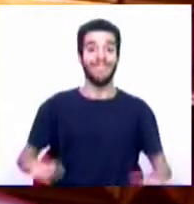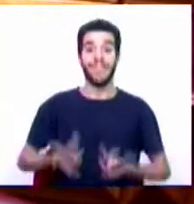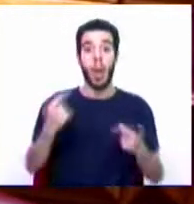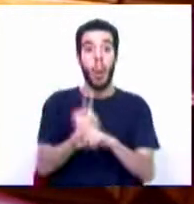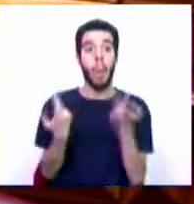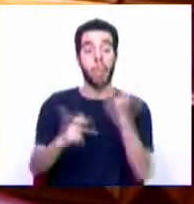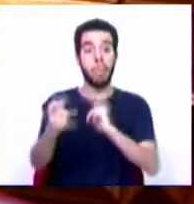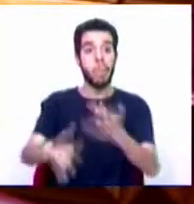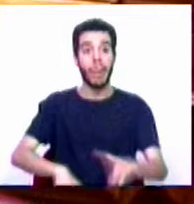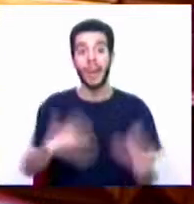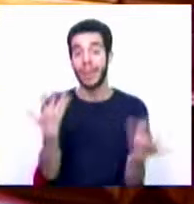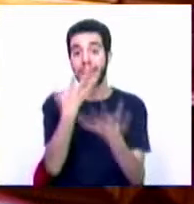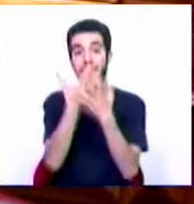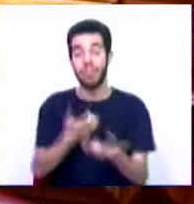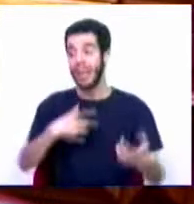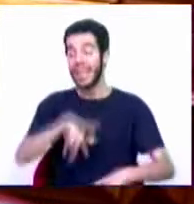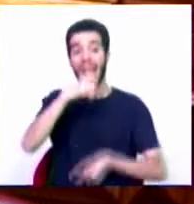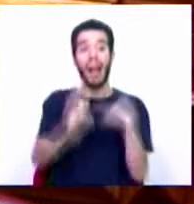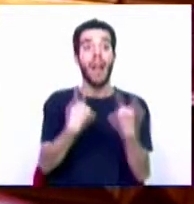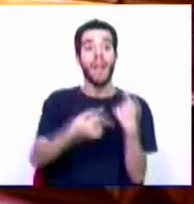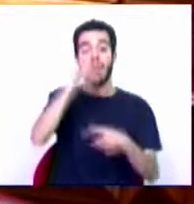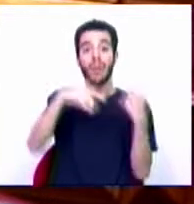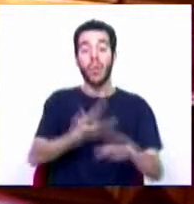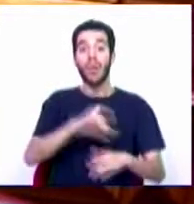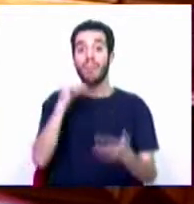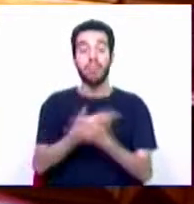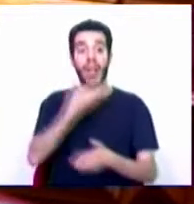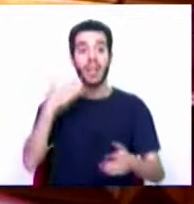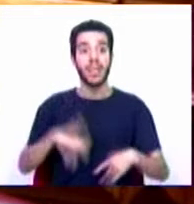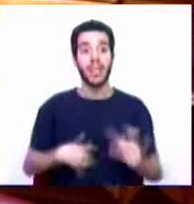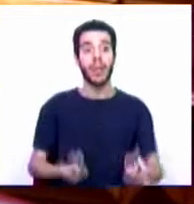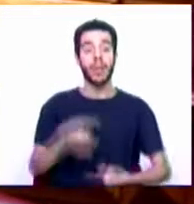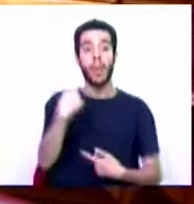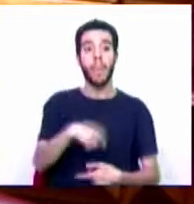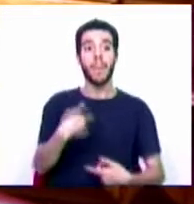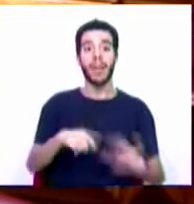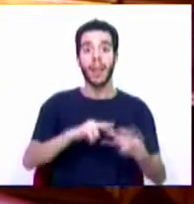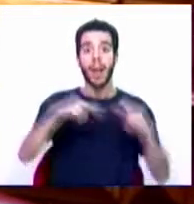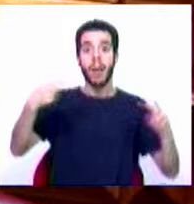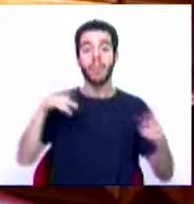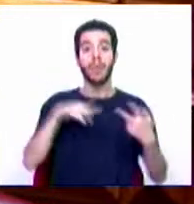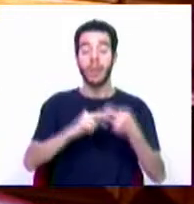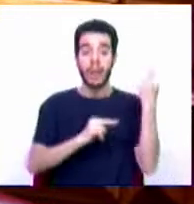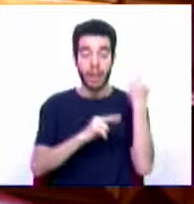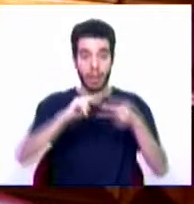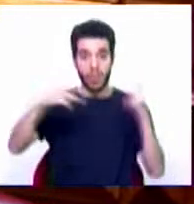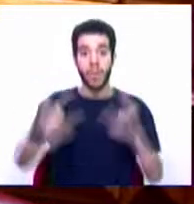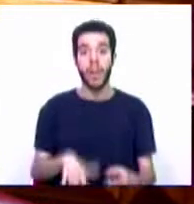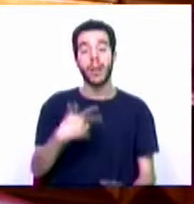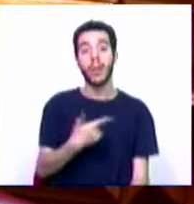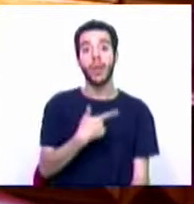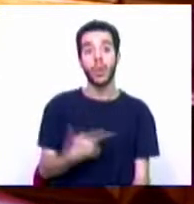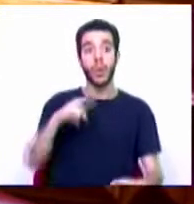ceifando vidas demasiado cedo. Carlos Bernardes, Presidente da Câmara Municipal de Torres Vedras, tinha 53